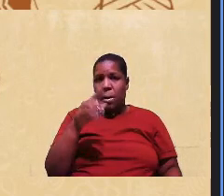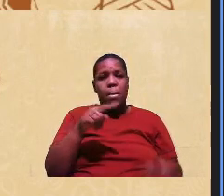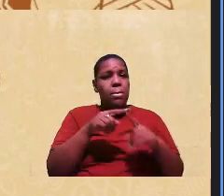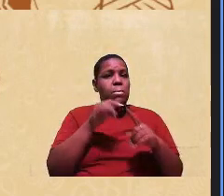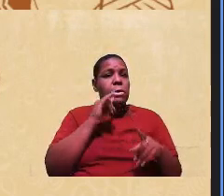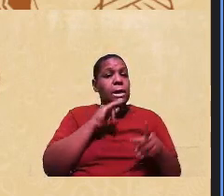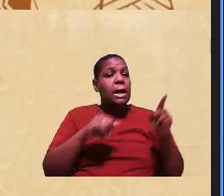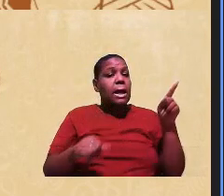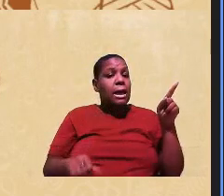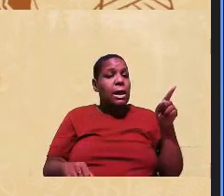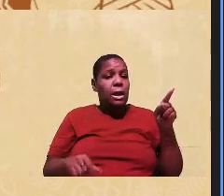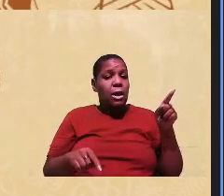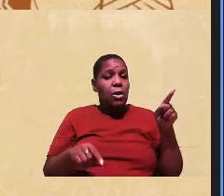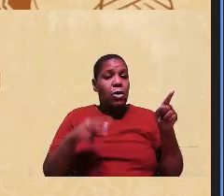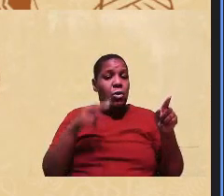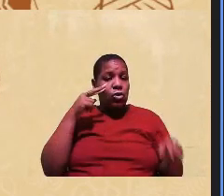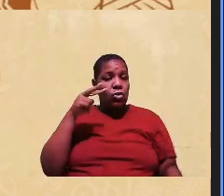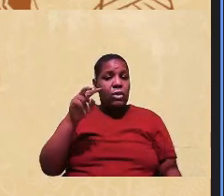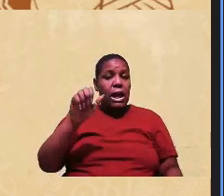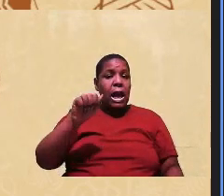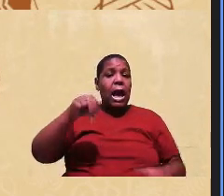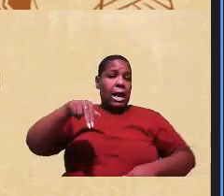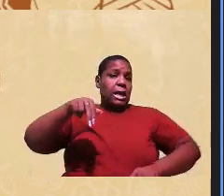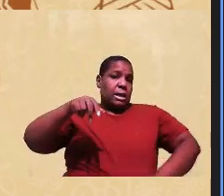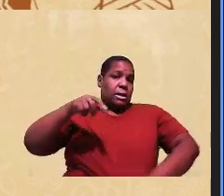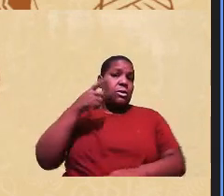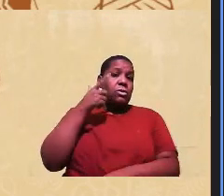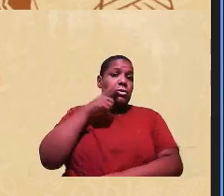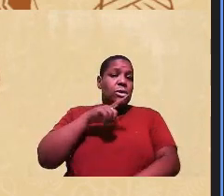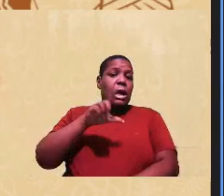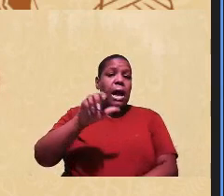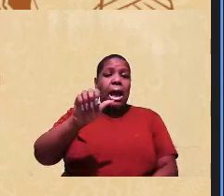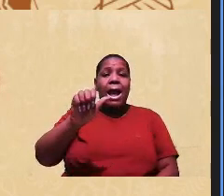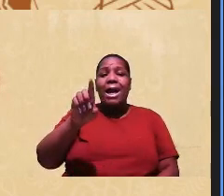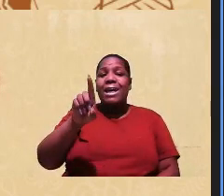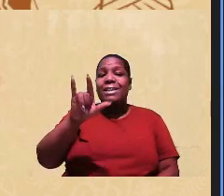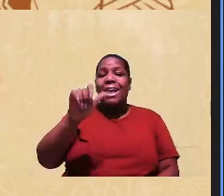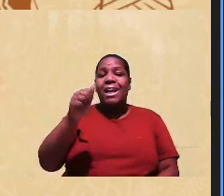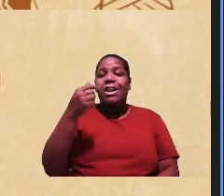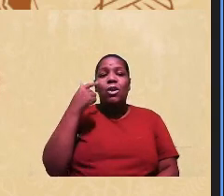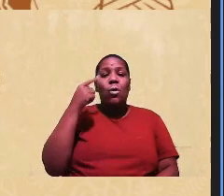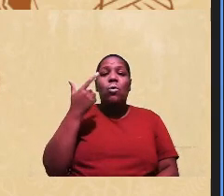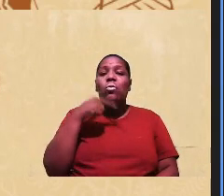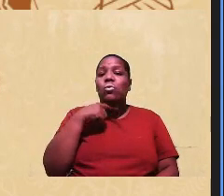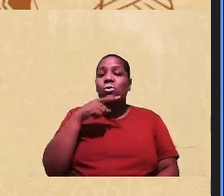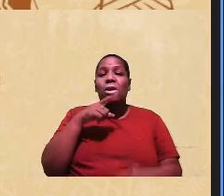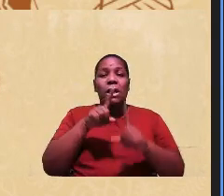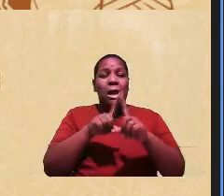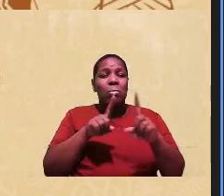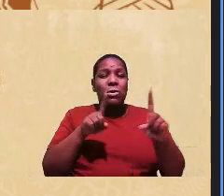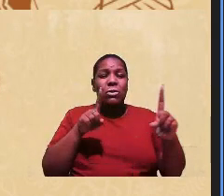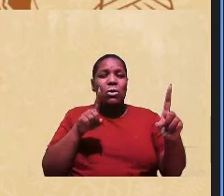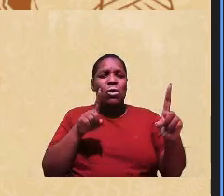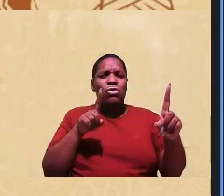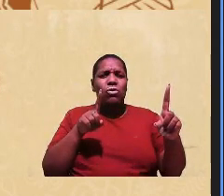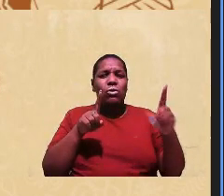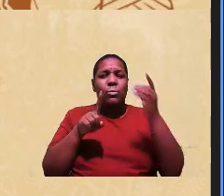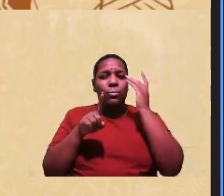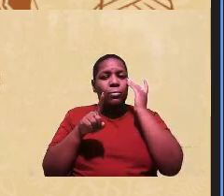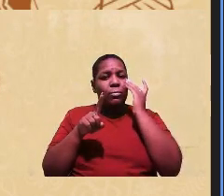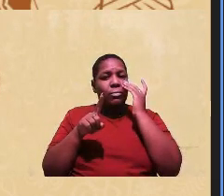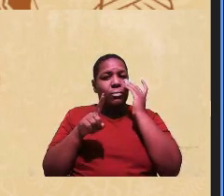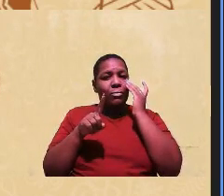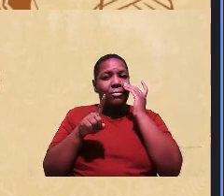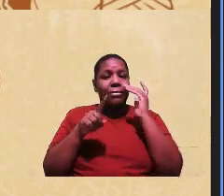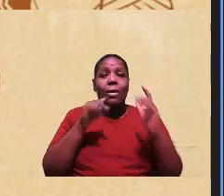Ana, eu estou conseguindo fazer a banca dela, a Adélia, não consigo, está muito longe da imagem, não tem problema não, só para a gente ver